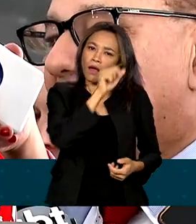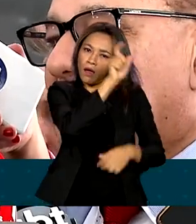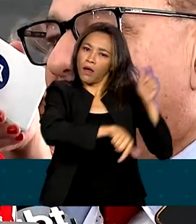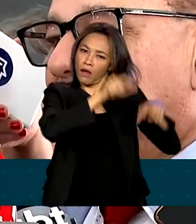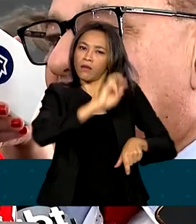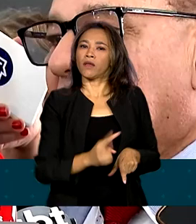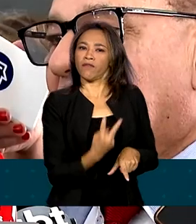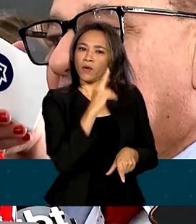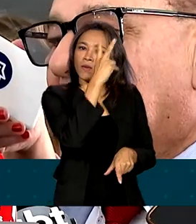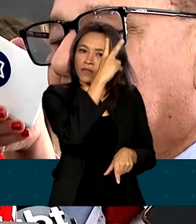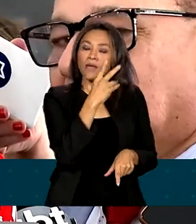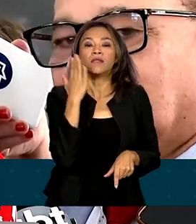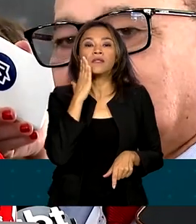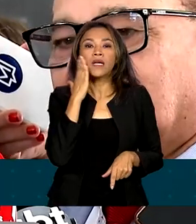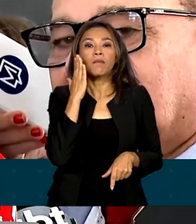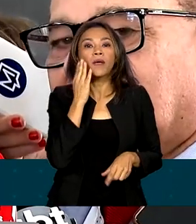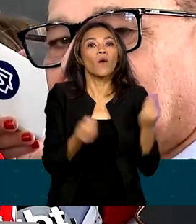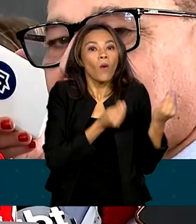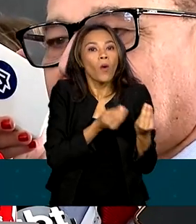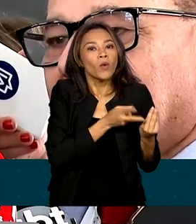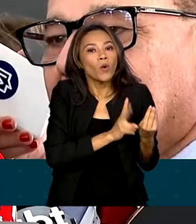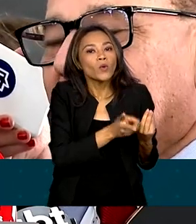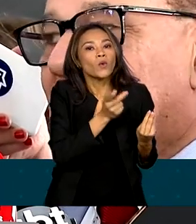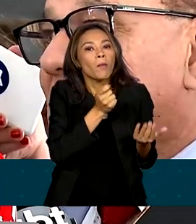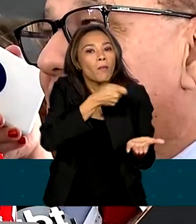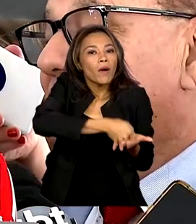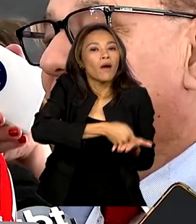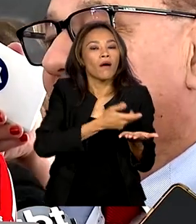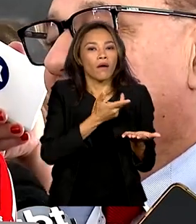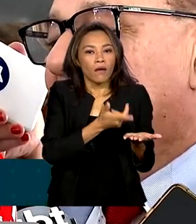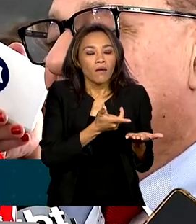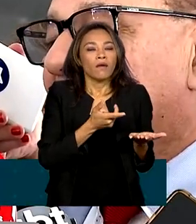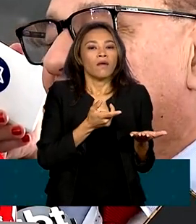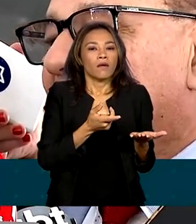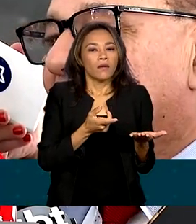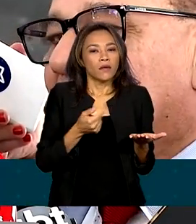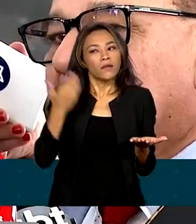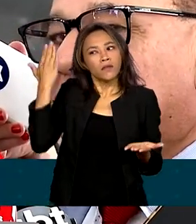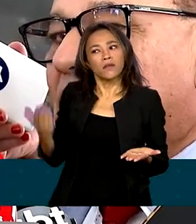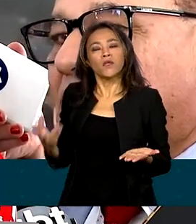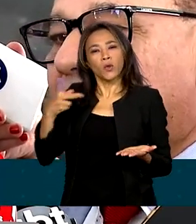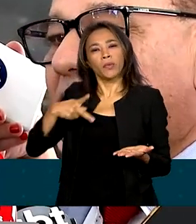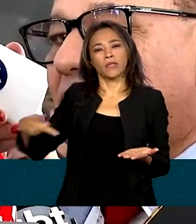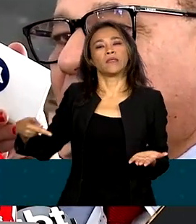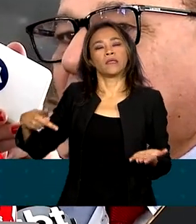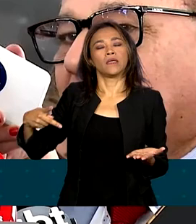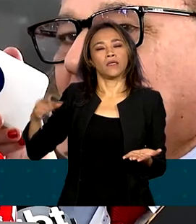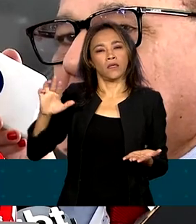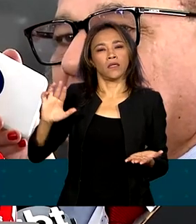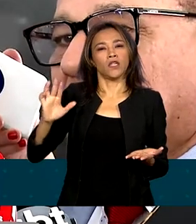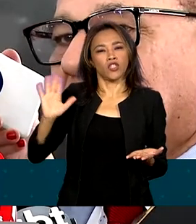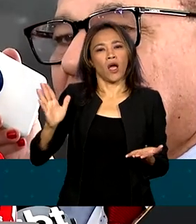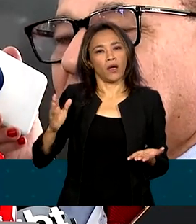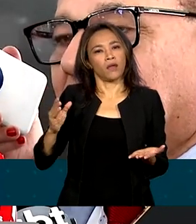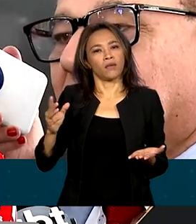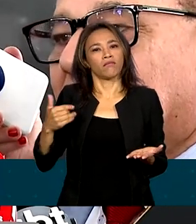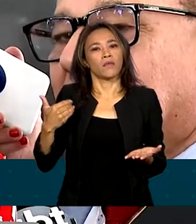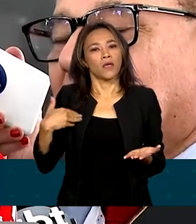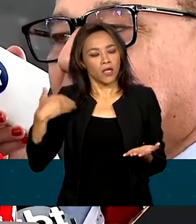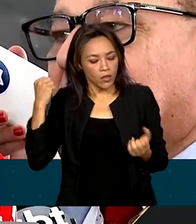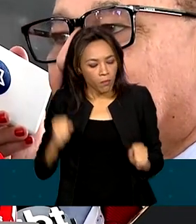sustentabilidade disso. E a gente pretende, o próprio presidente, o próprio chefe da Casa Civil, orientou que a possa fazer